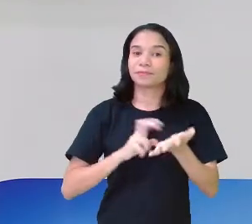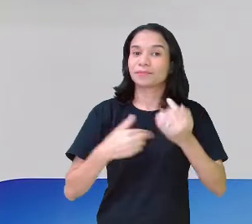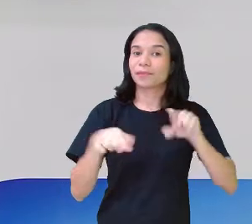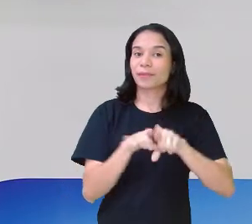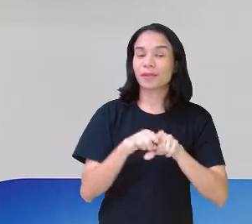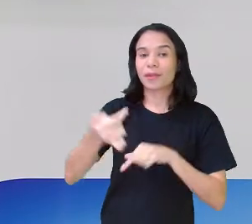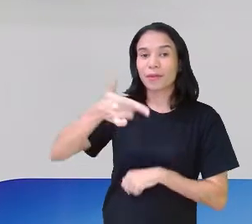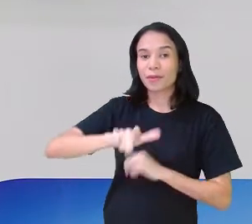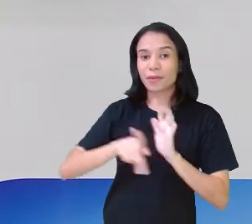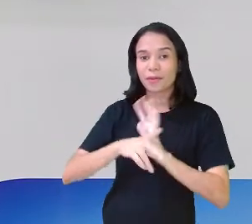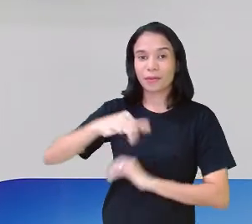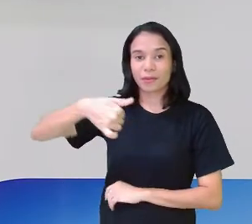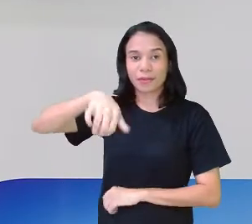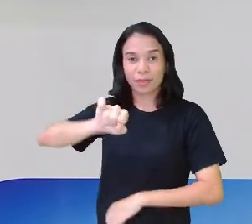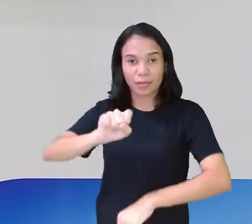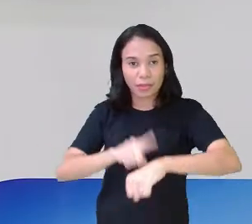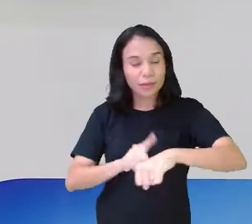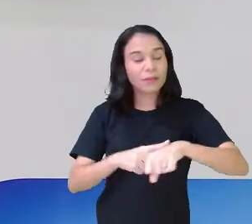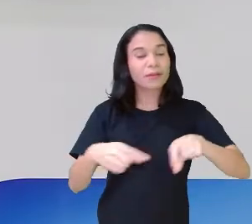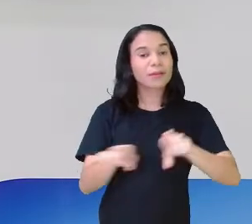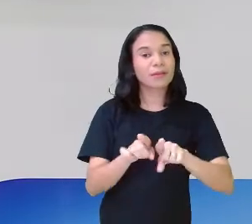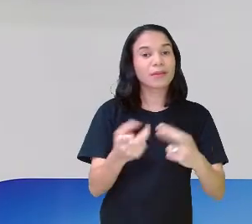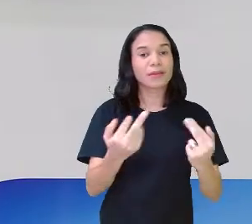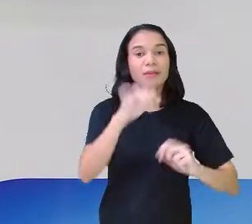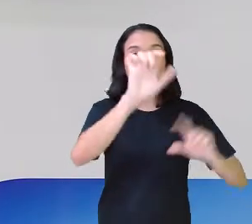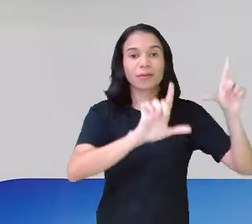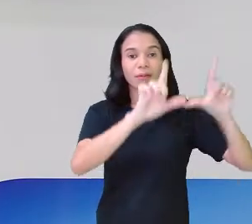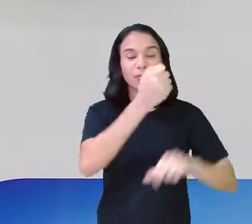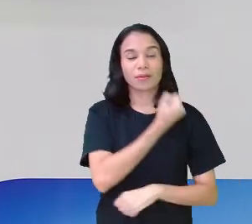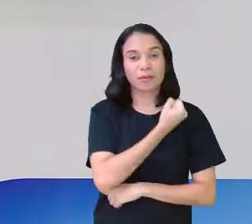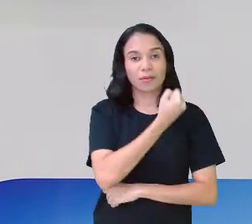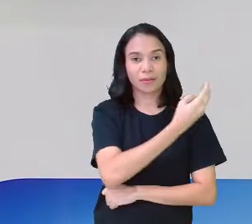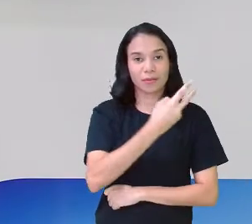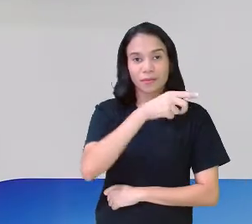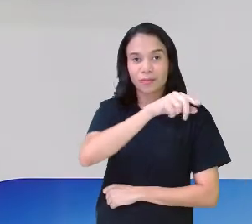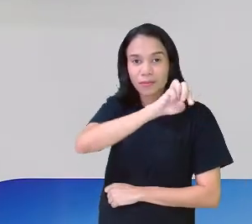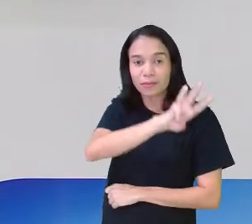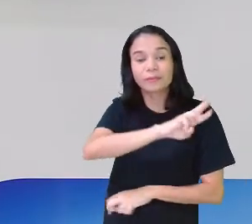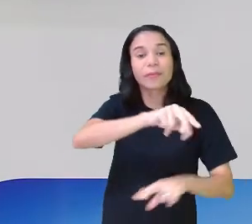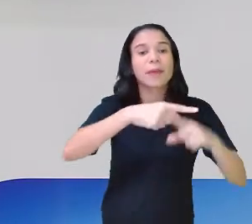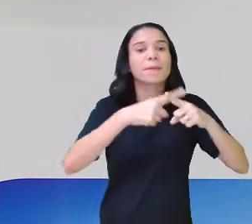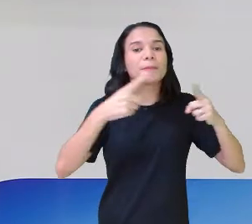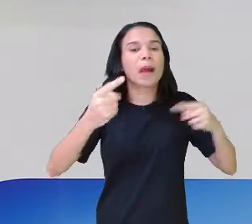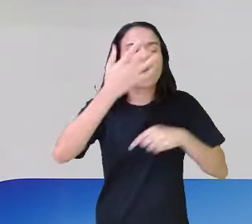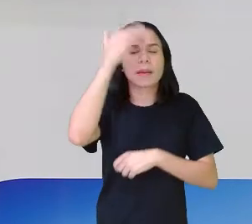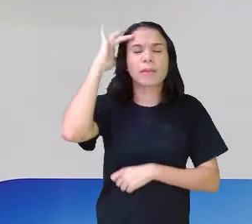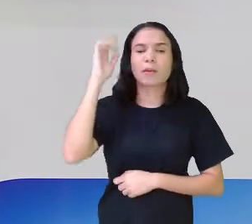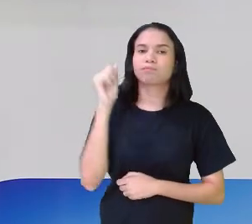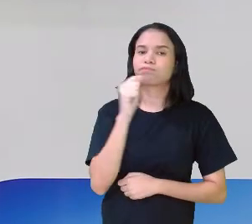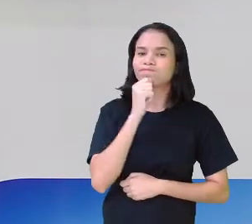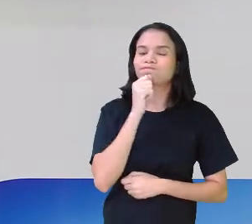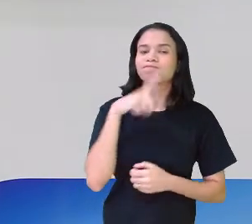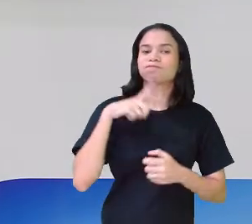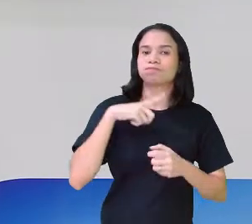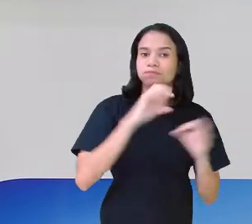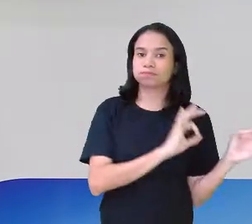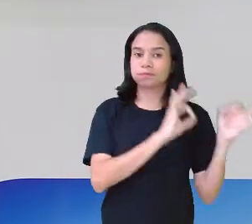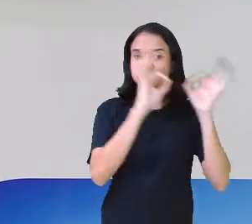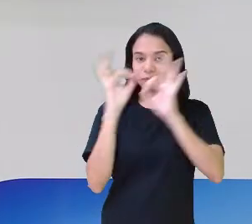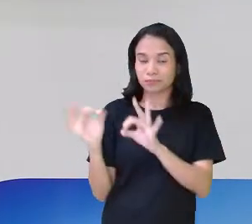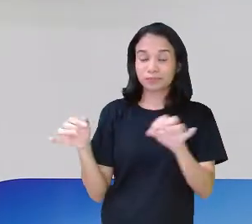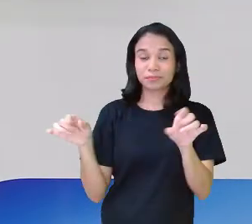nossa reprise às 18 horas, também no mesmo canal 22.3. Mas se você, além de assistir,